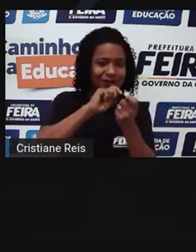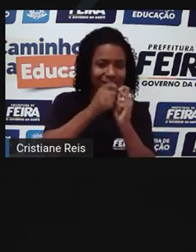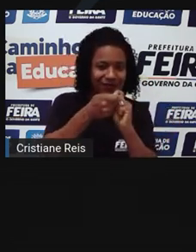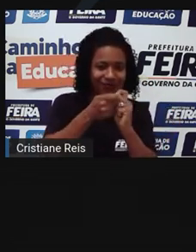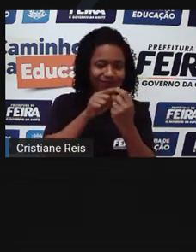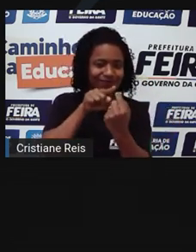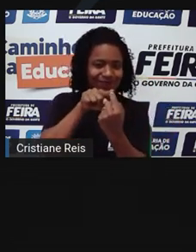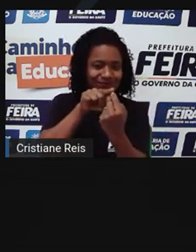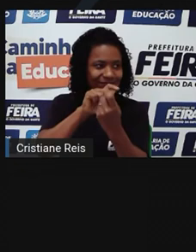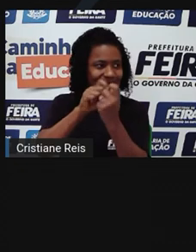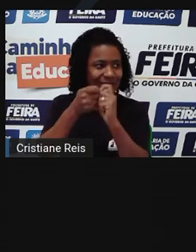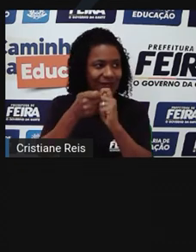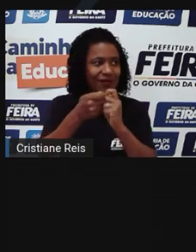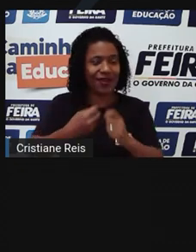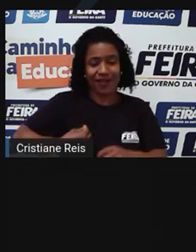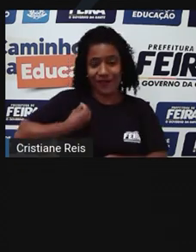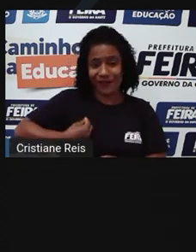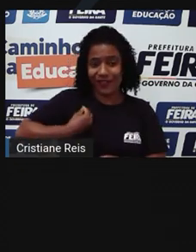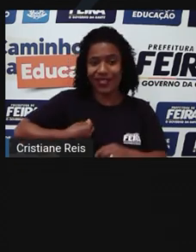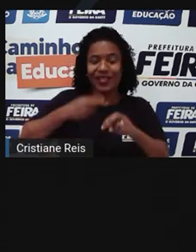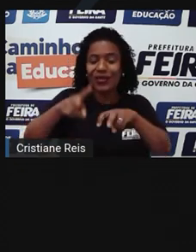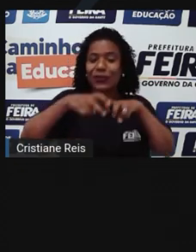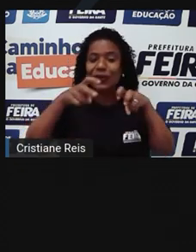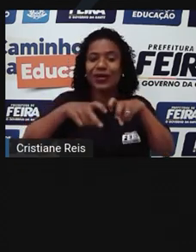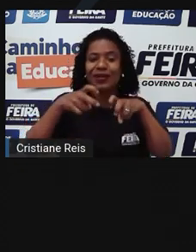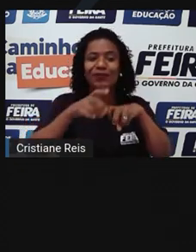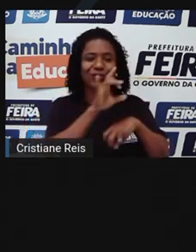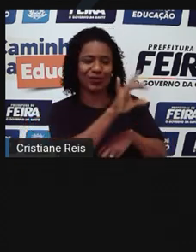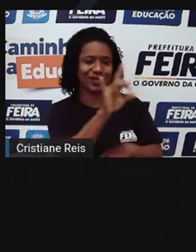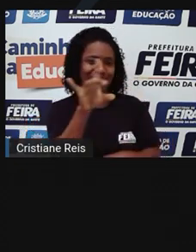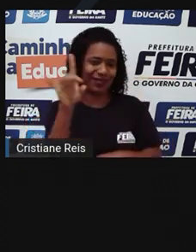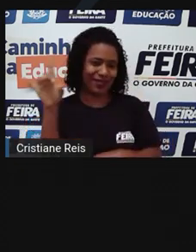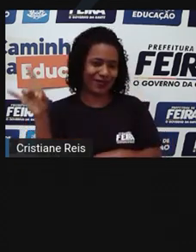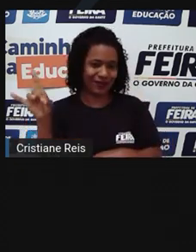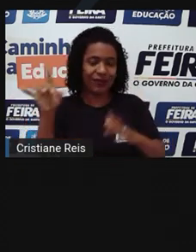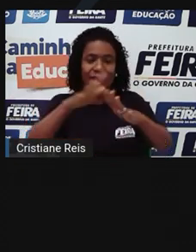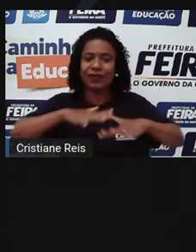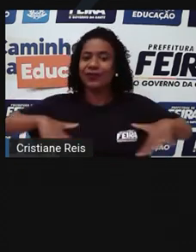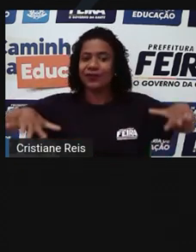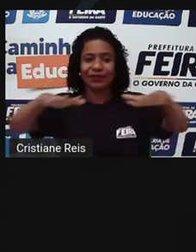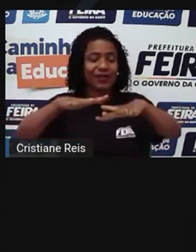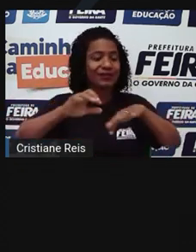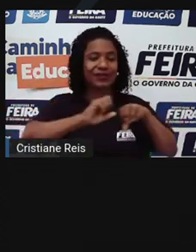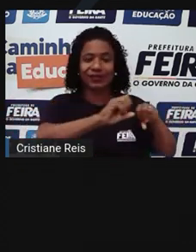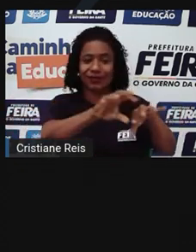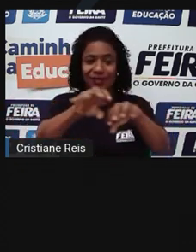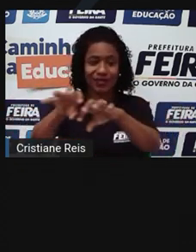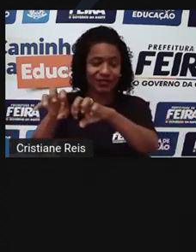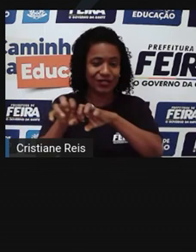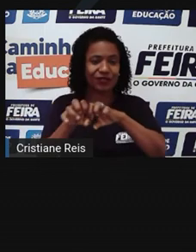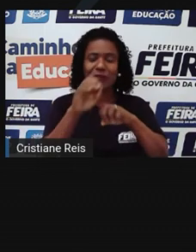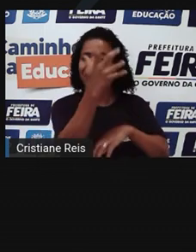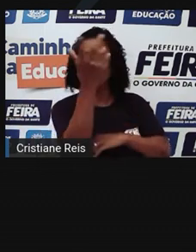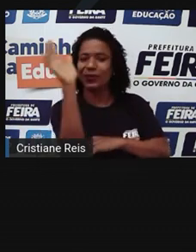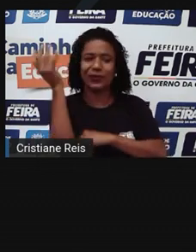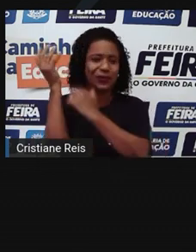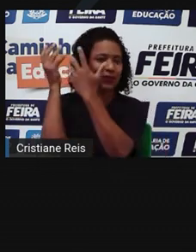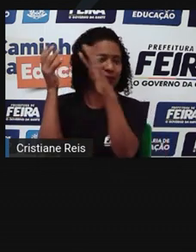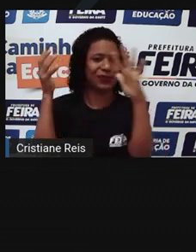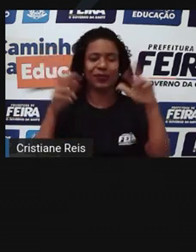peculiaridades da vida no campo e de cada região. Espaço educativo, que se dá em espaços da floresta,